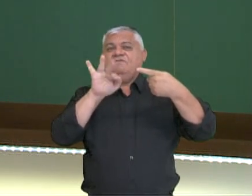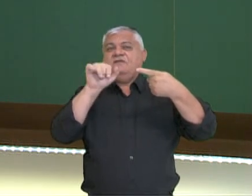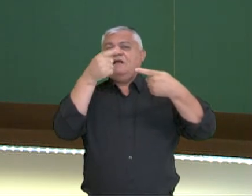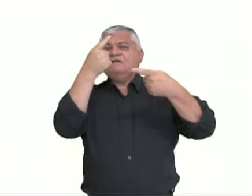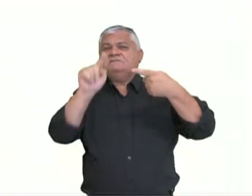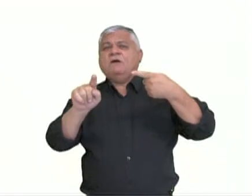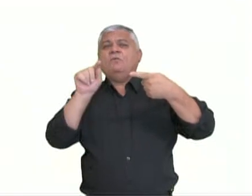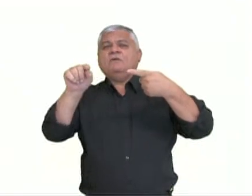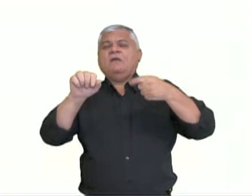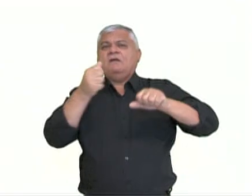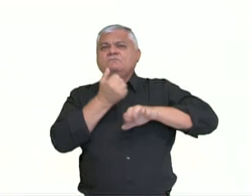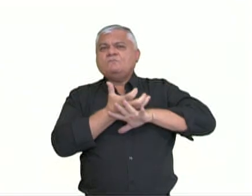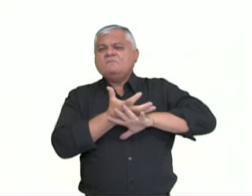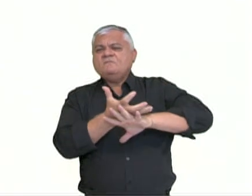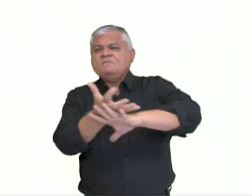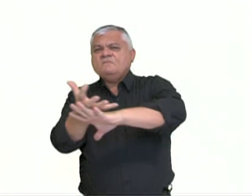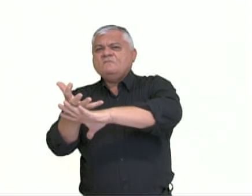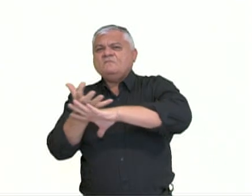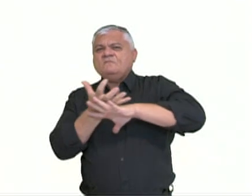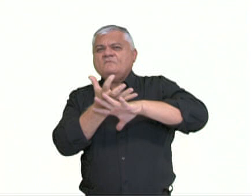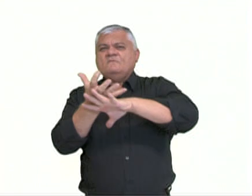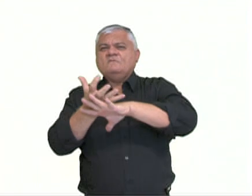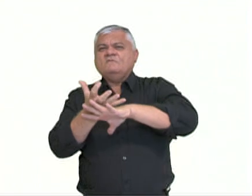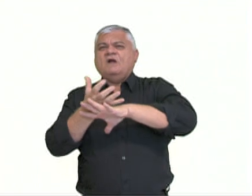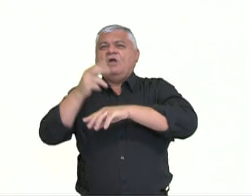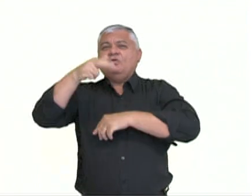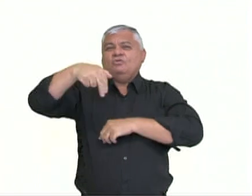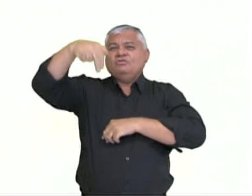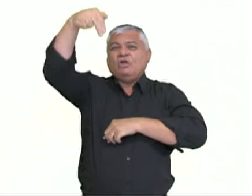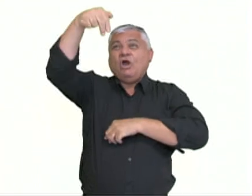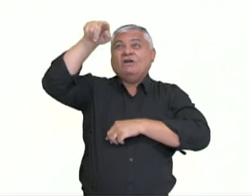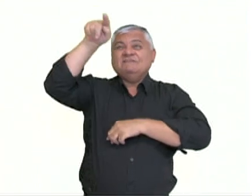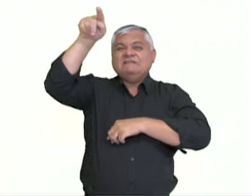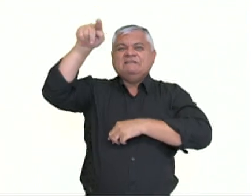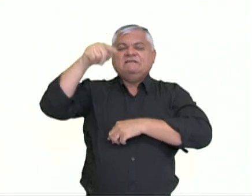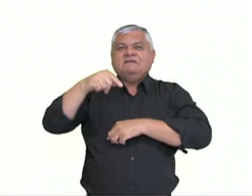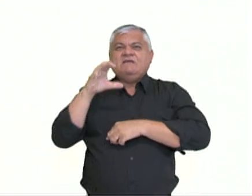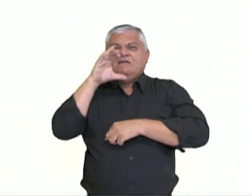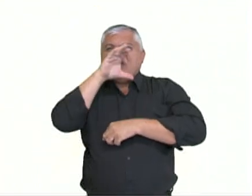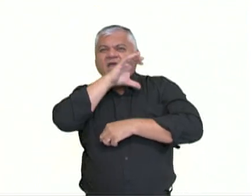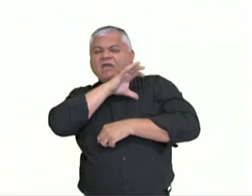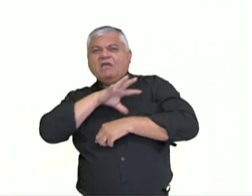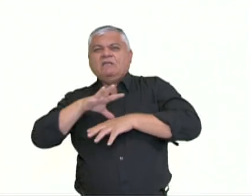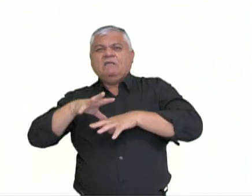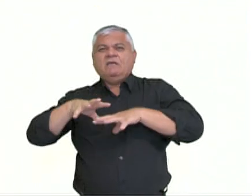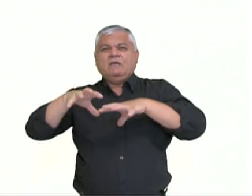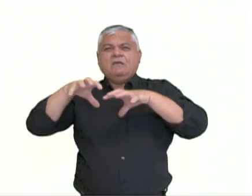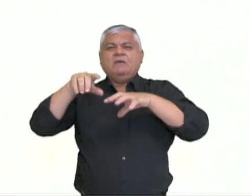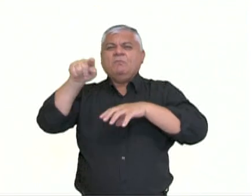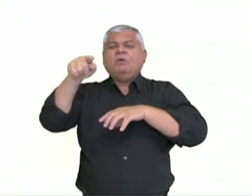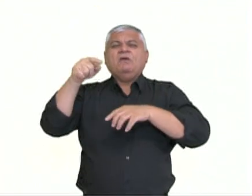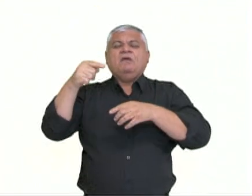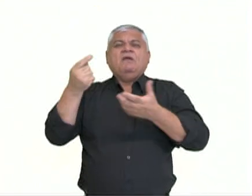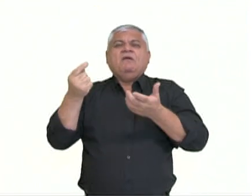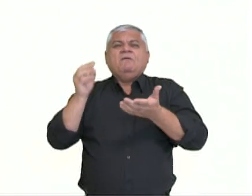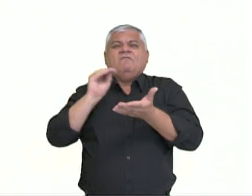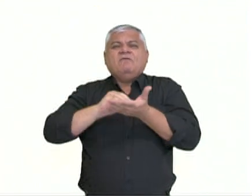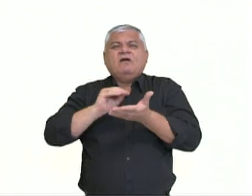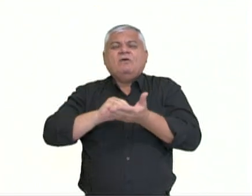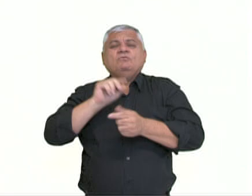que ocorre em áreas de clima semiárido, clima árido e clima subúmido, que consiste em